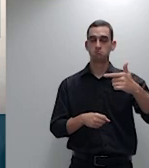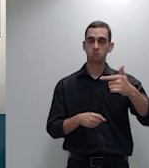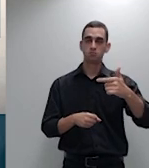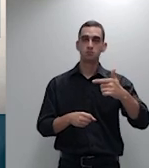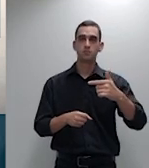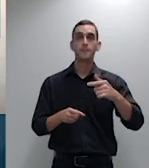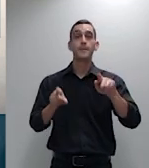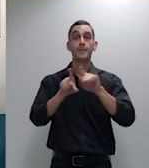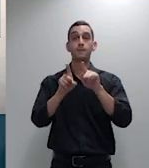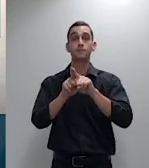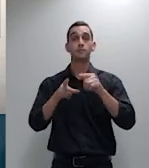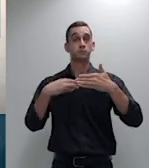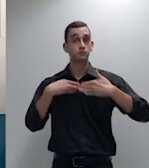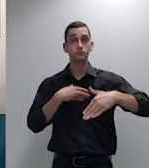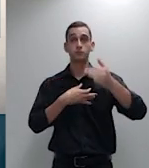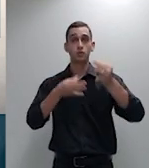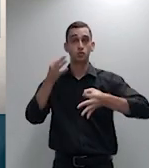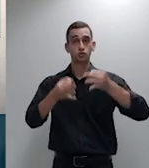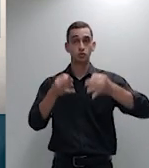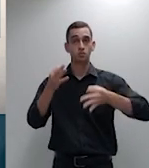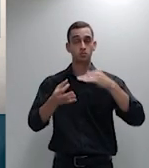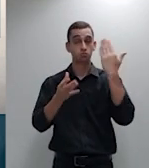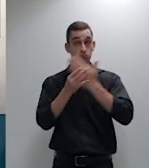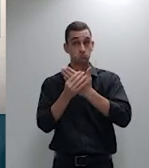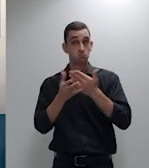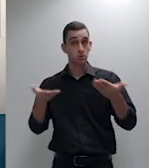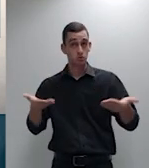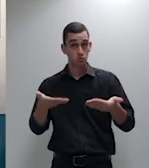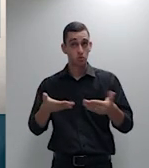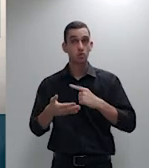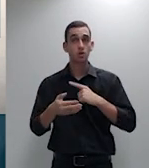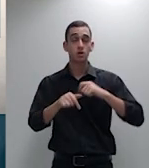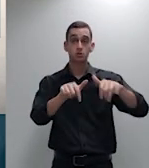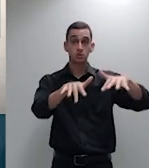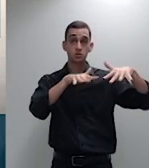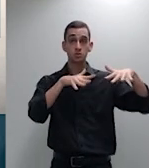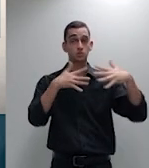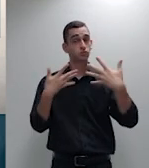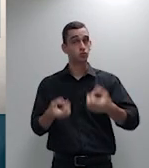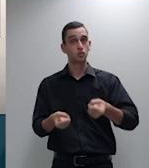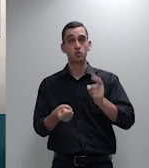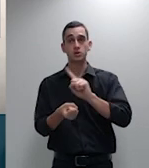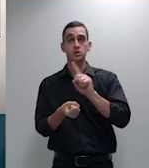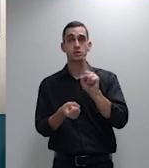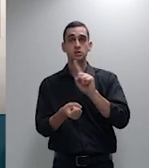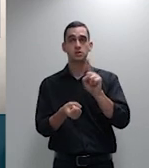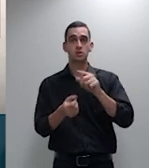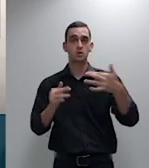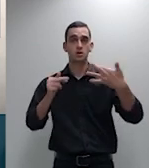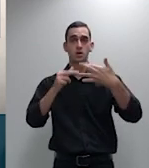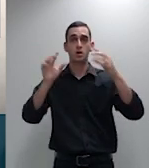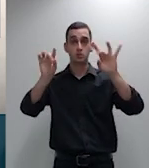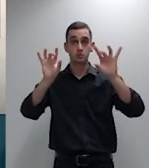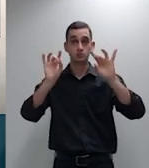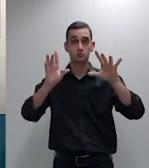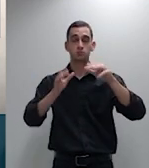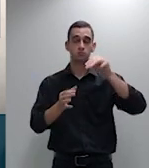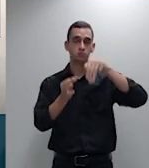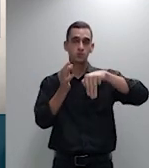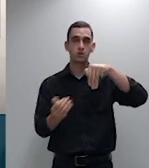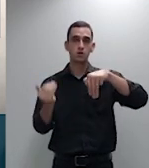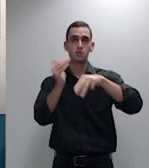caso concreto a sessão nega provimento nega provimento ao recurso nos termos do voto do relator